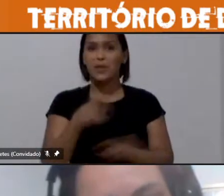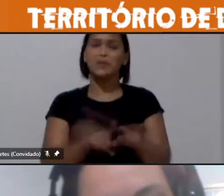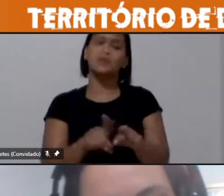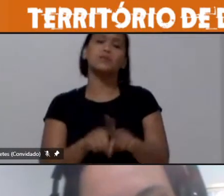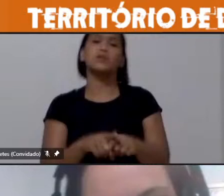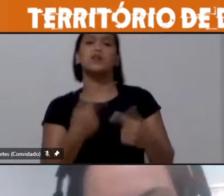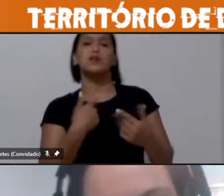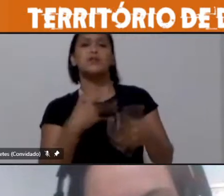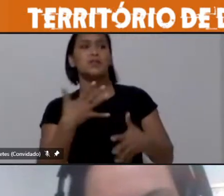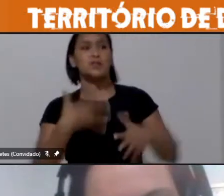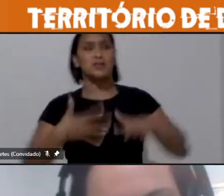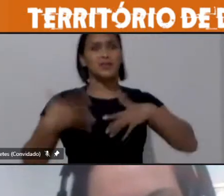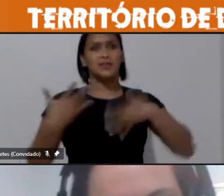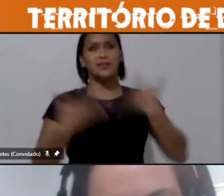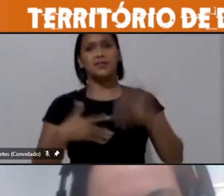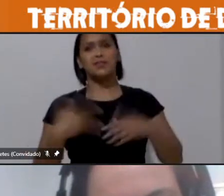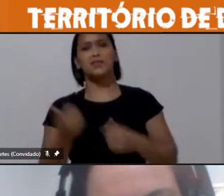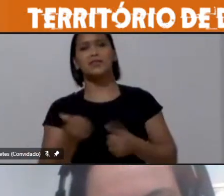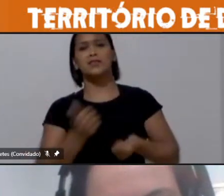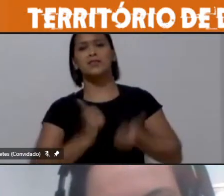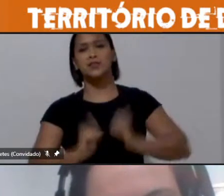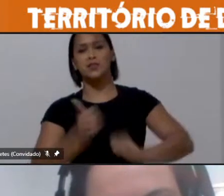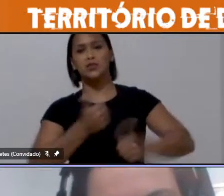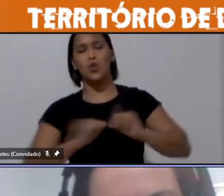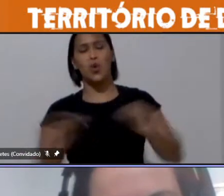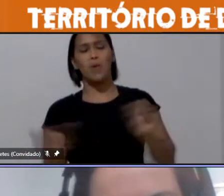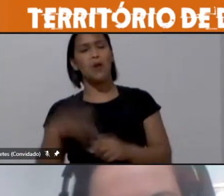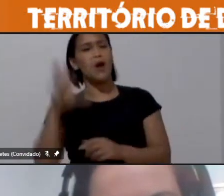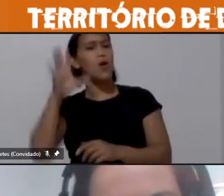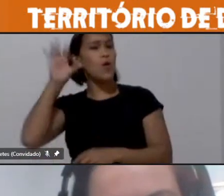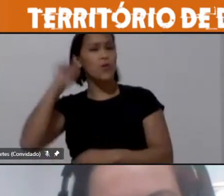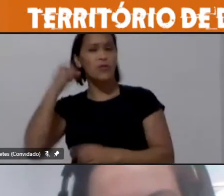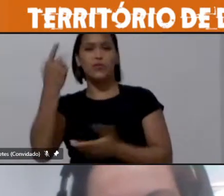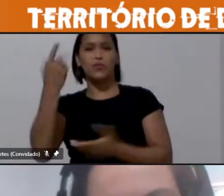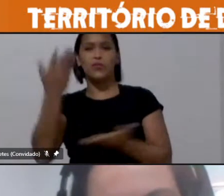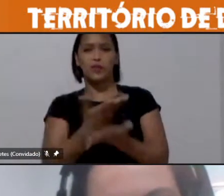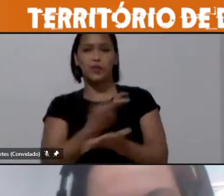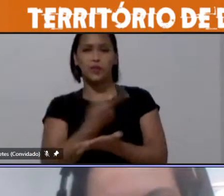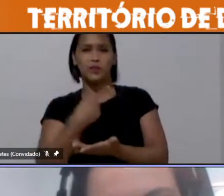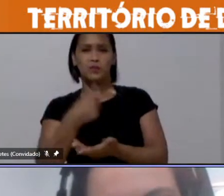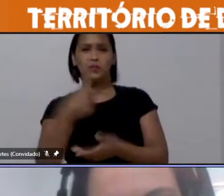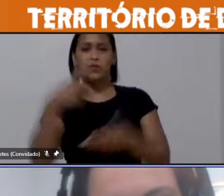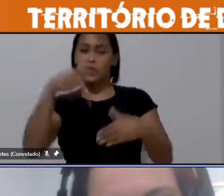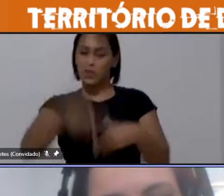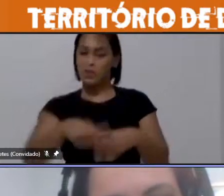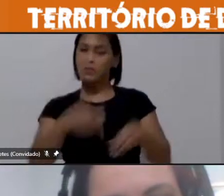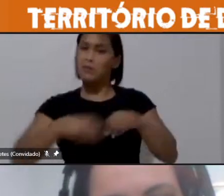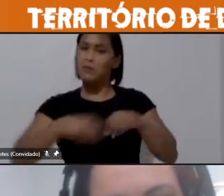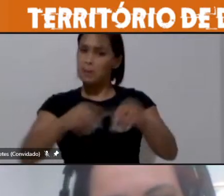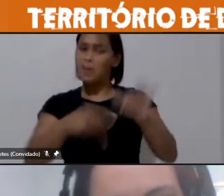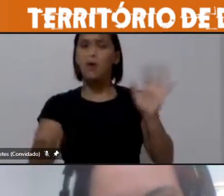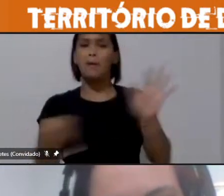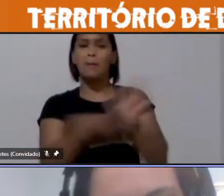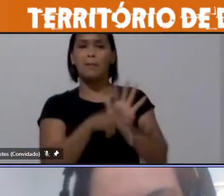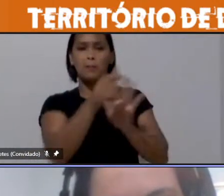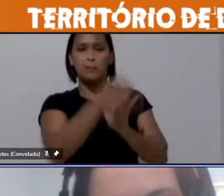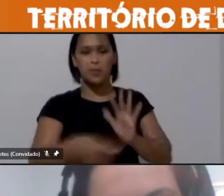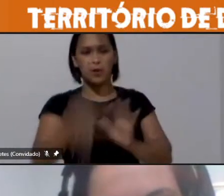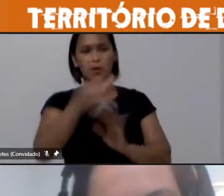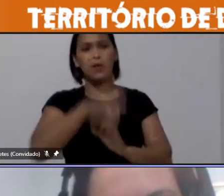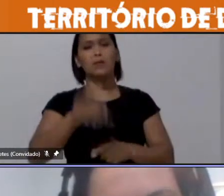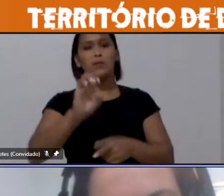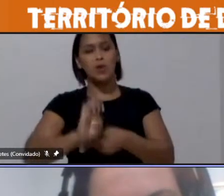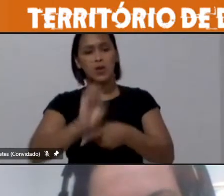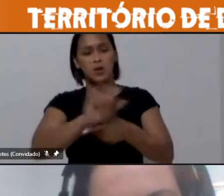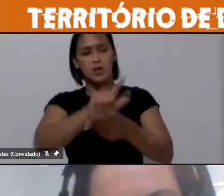ansioso para te ouvir aqui principalmente por você ser do território da região do estar no